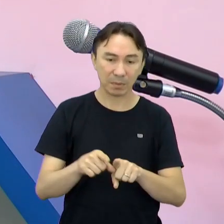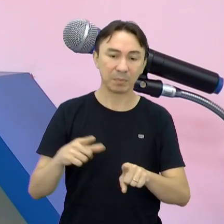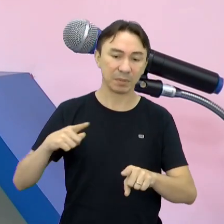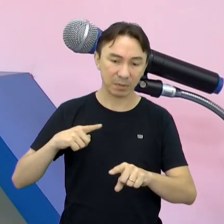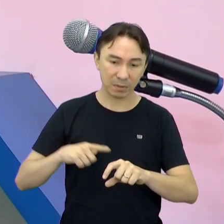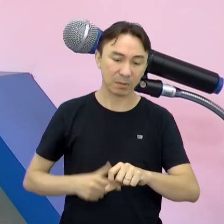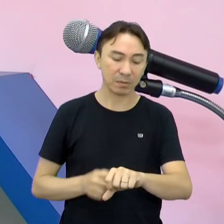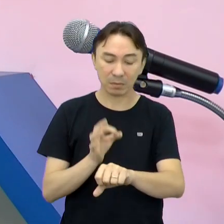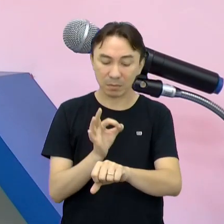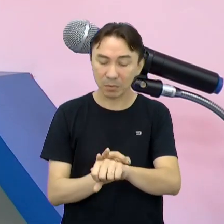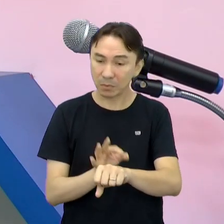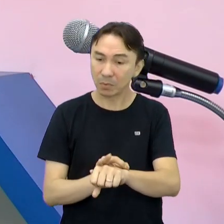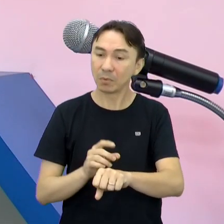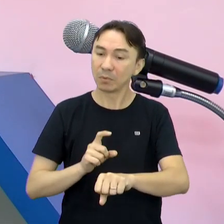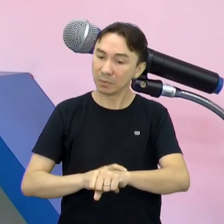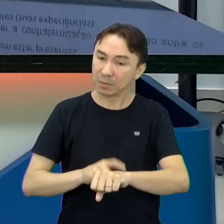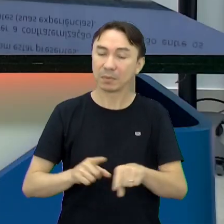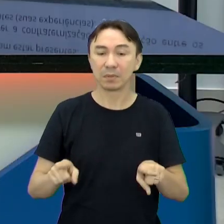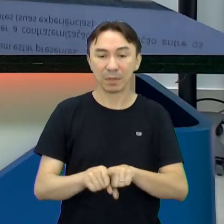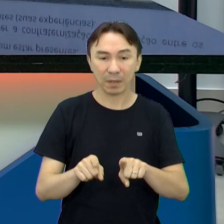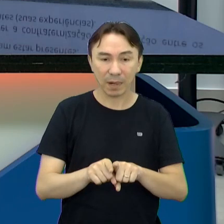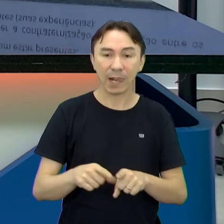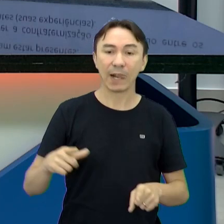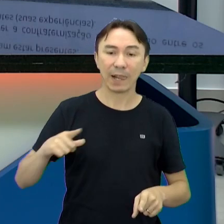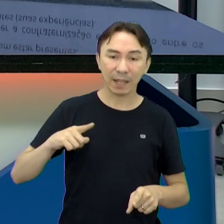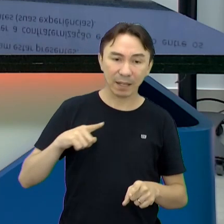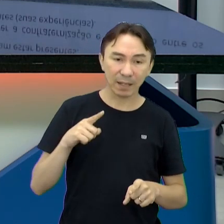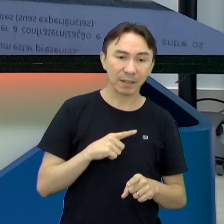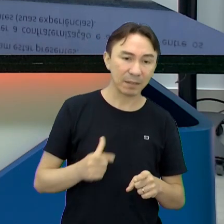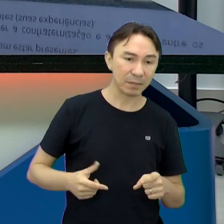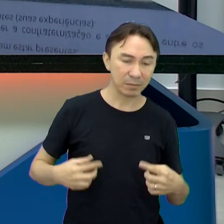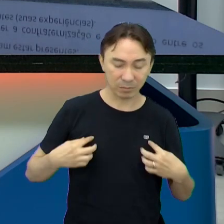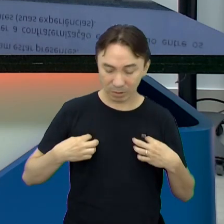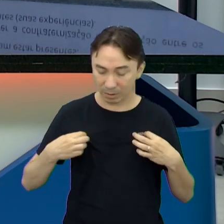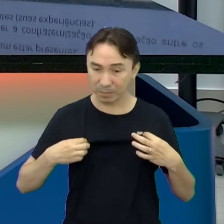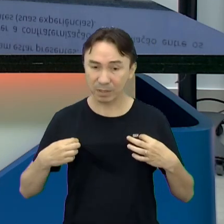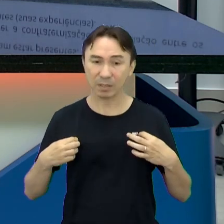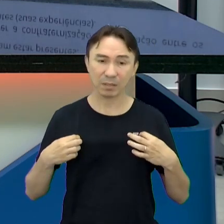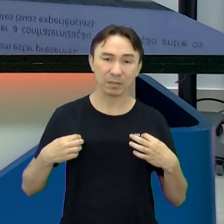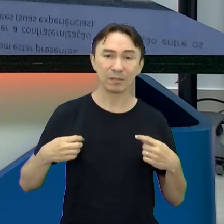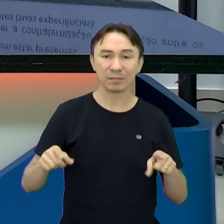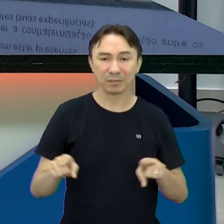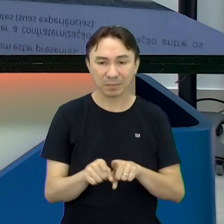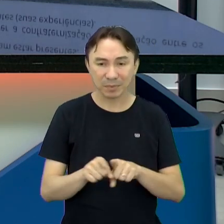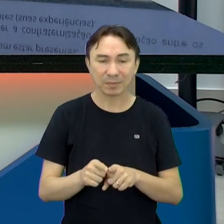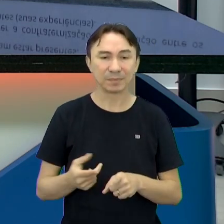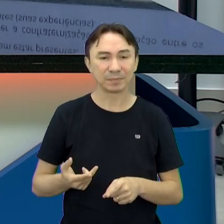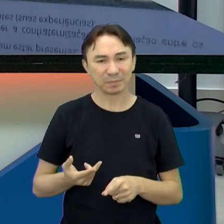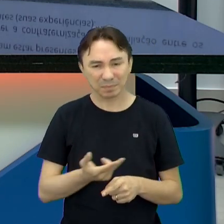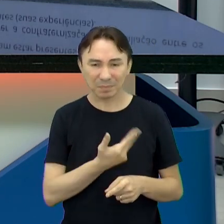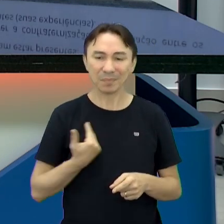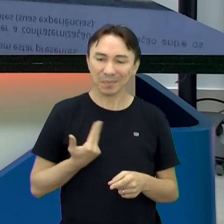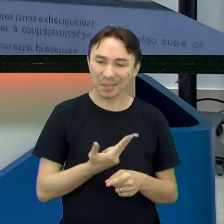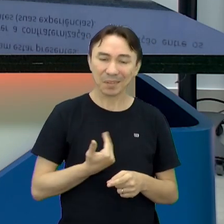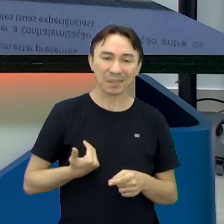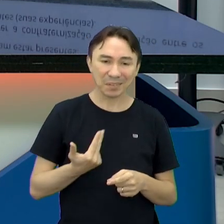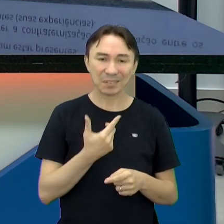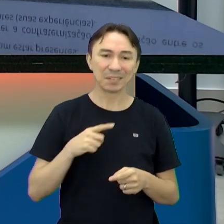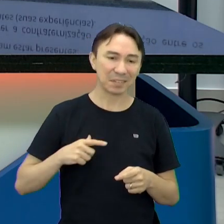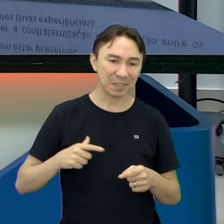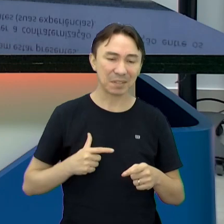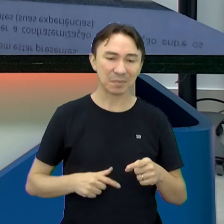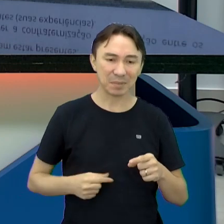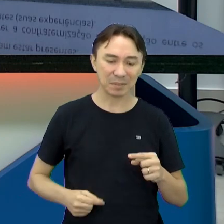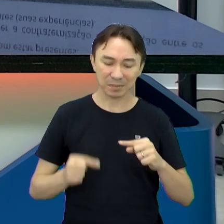esquerda No pulso esquerdo Estou com uma camisa Meio estampada também Estampada também Com azul, né folhas E tem umas